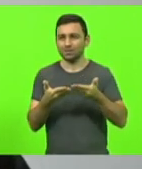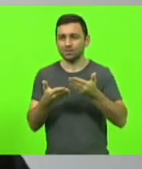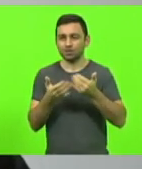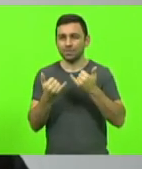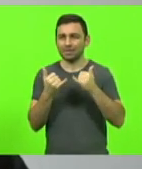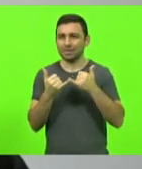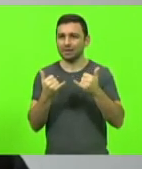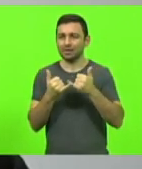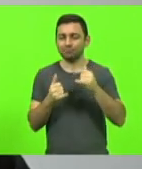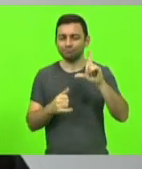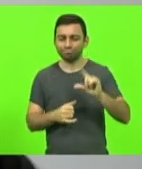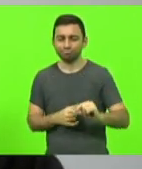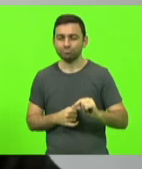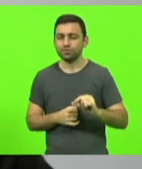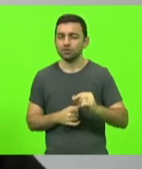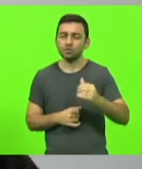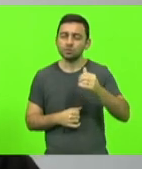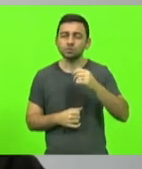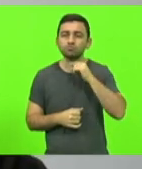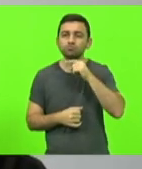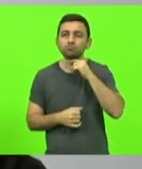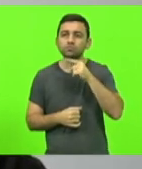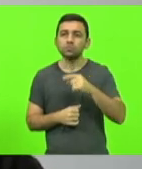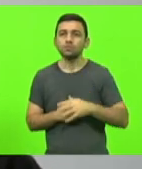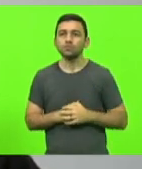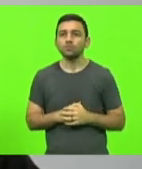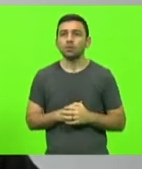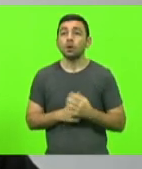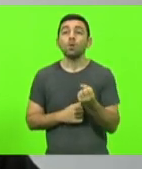para poder justificar. Mas quantos votos eu reverteria?